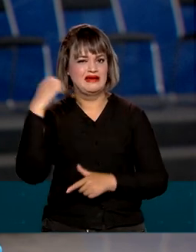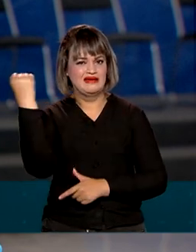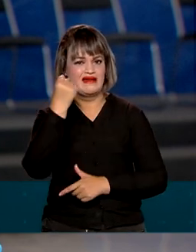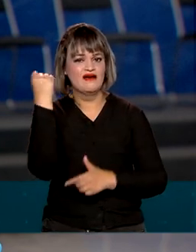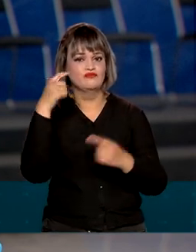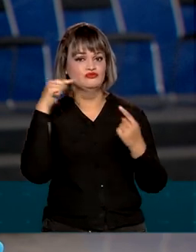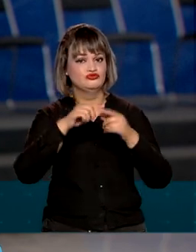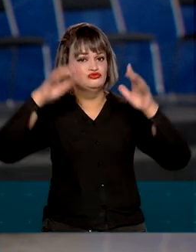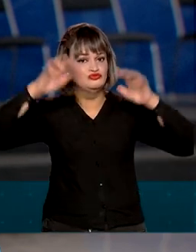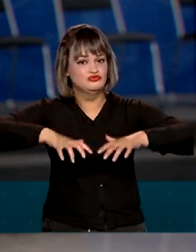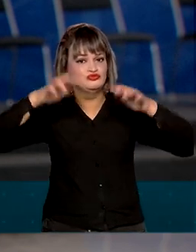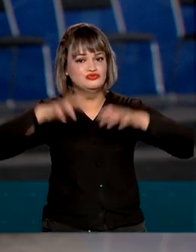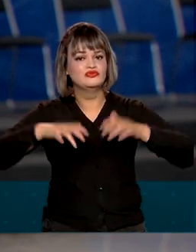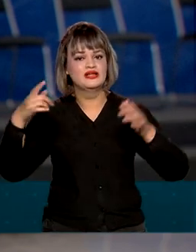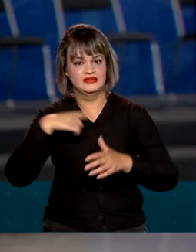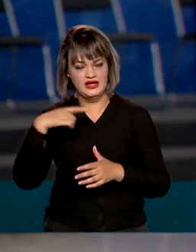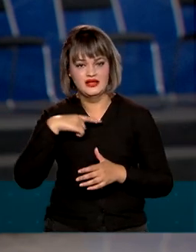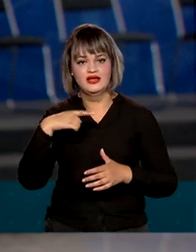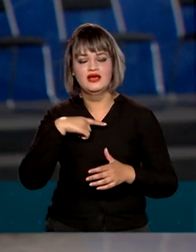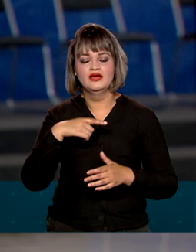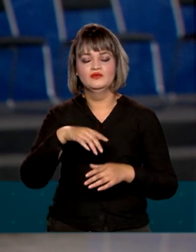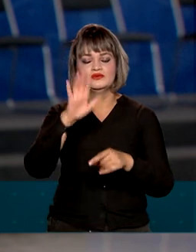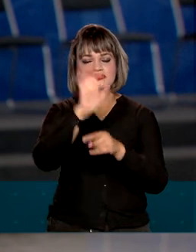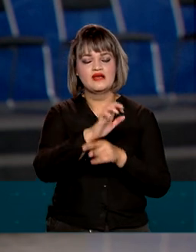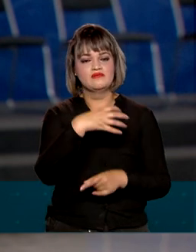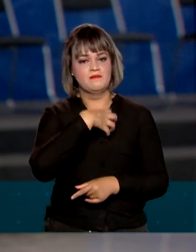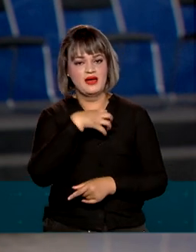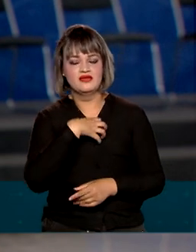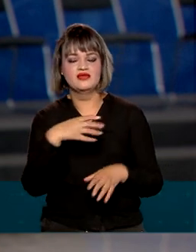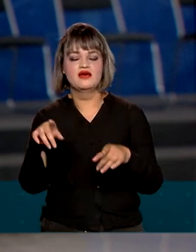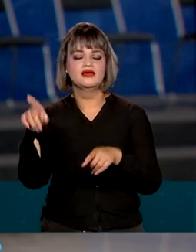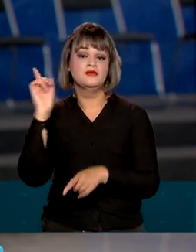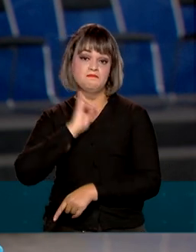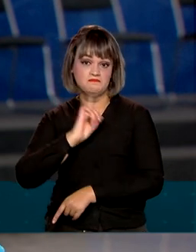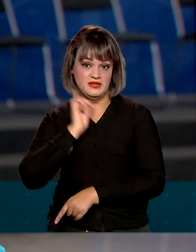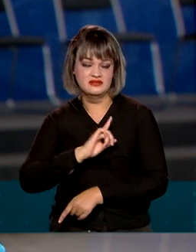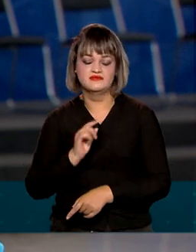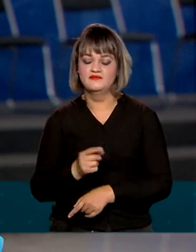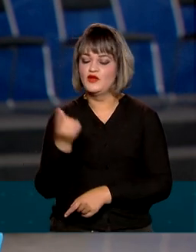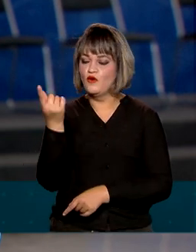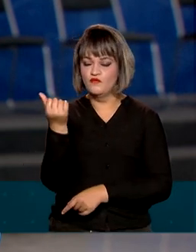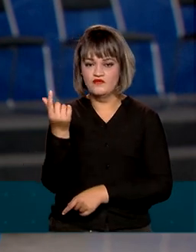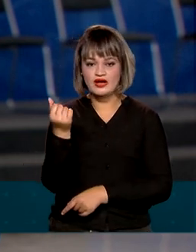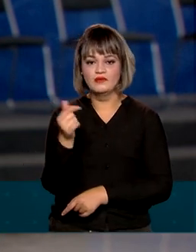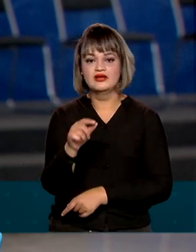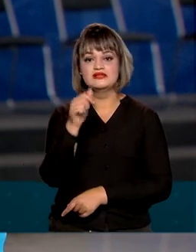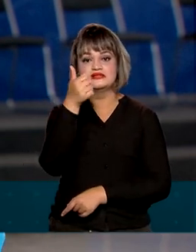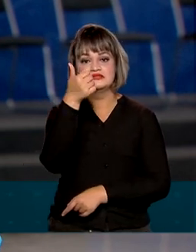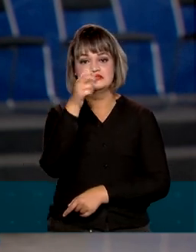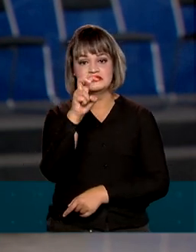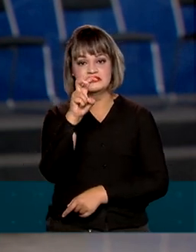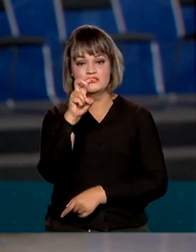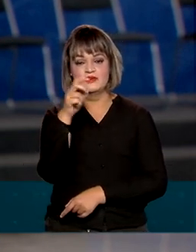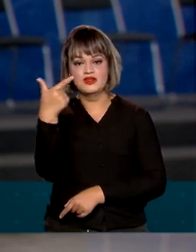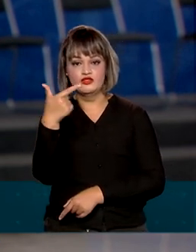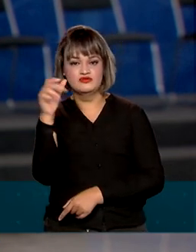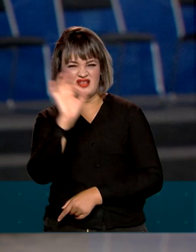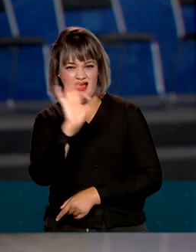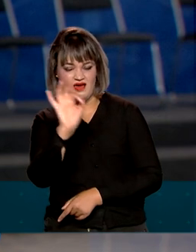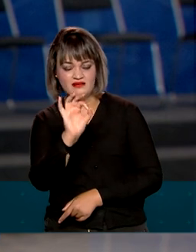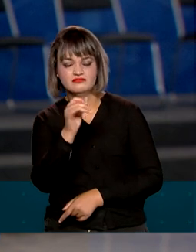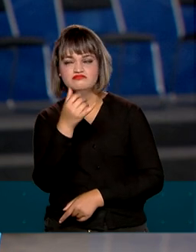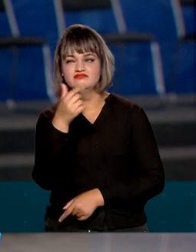das chuvas que atingem a Bahia e também Minas Gerais. O valor do benefício, Luciana, é de cerca de 52 reais, que